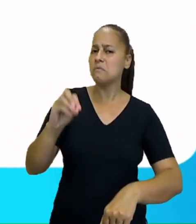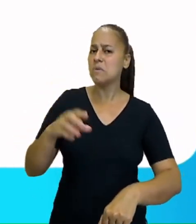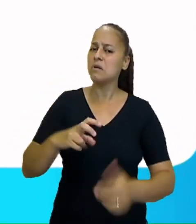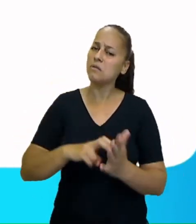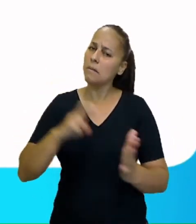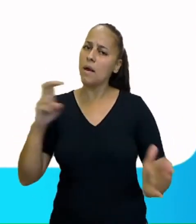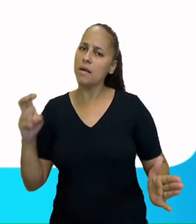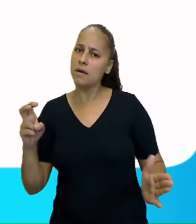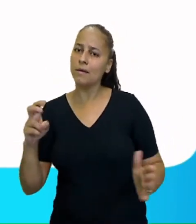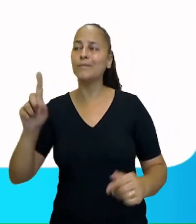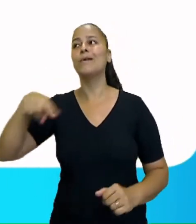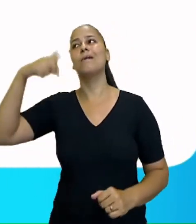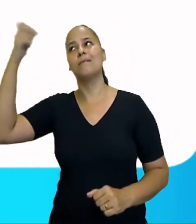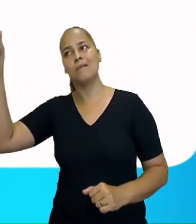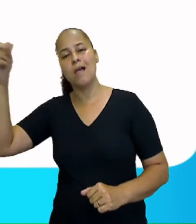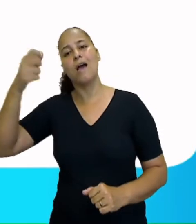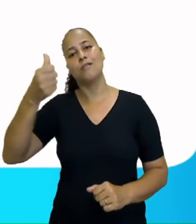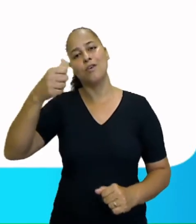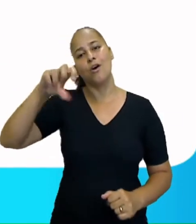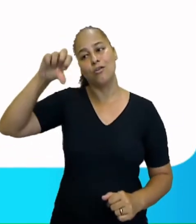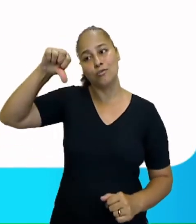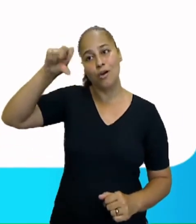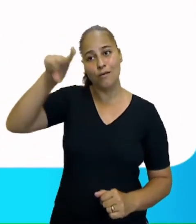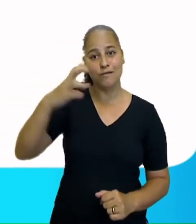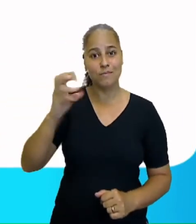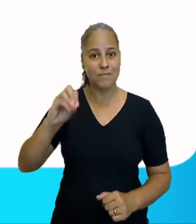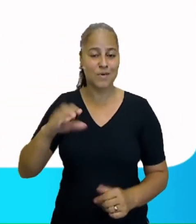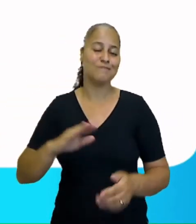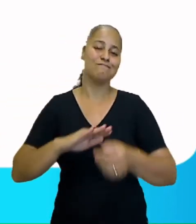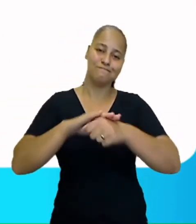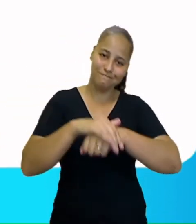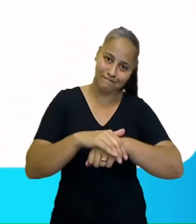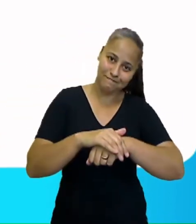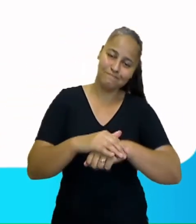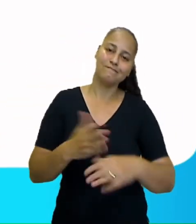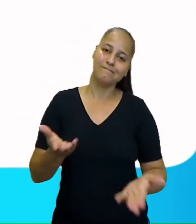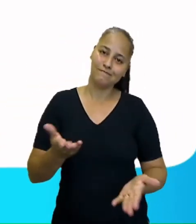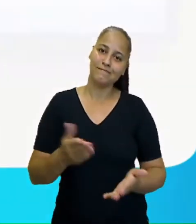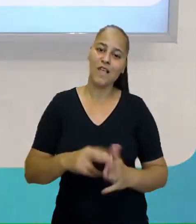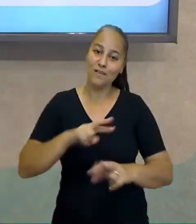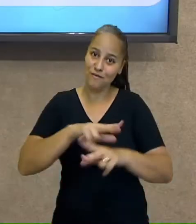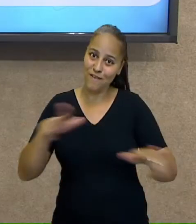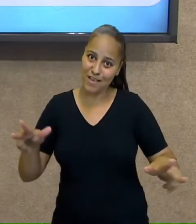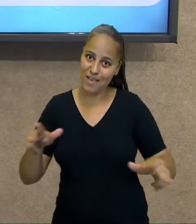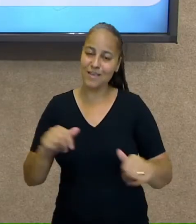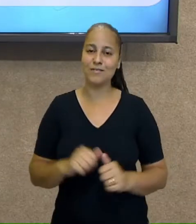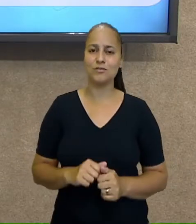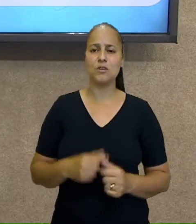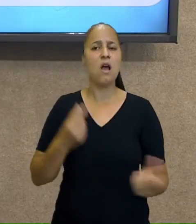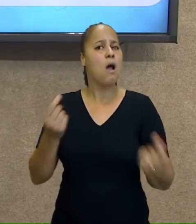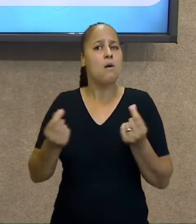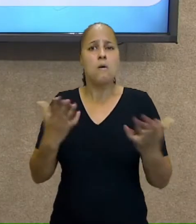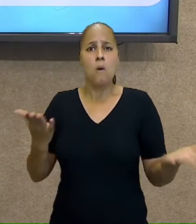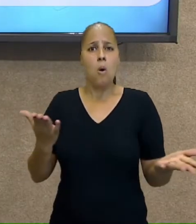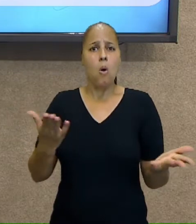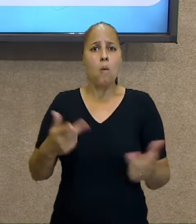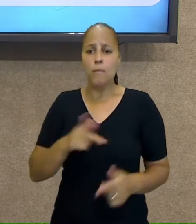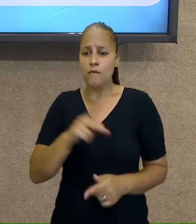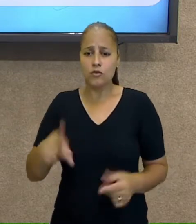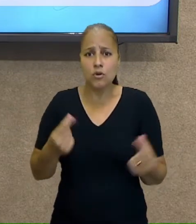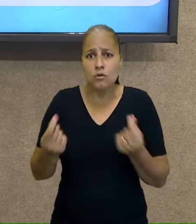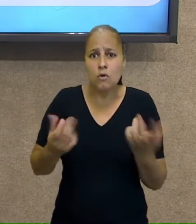da manhã. Lá vai ser 9h30 da noite, 10h da noite. Professora, mas como que isso acontece?